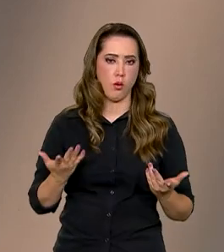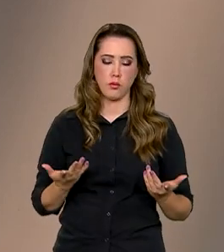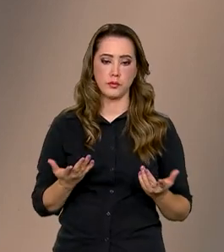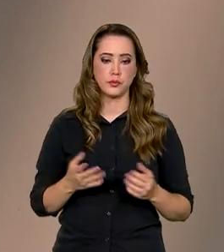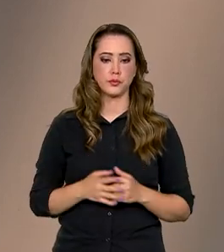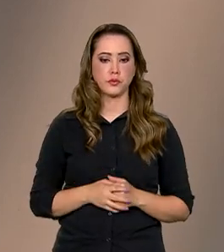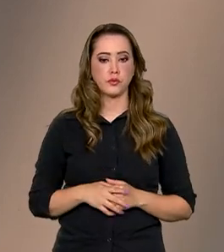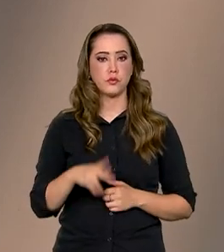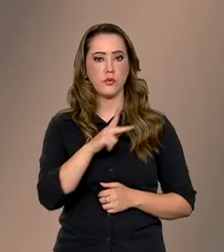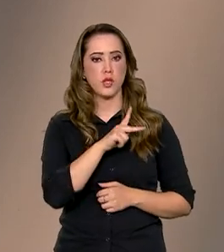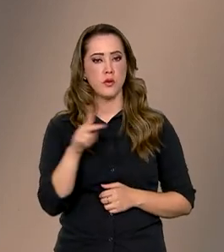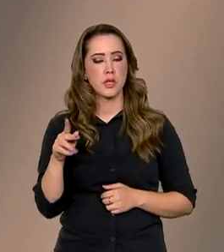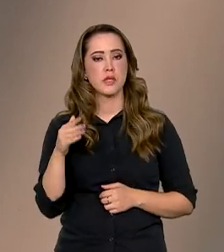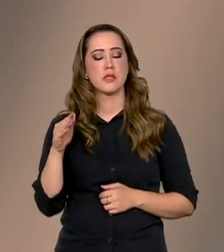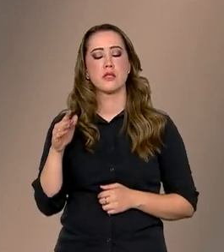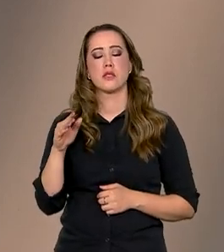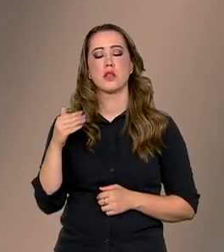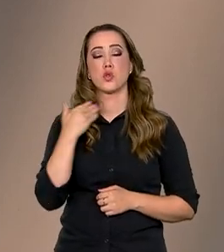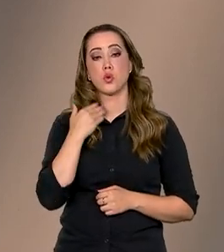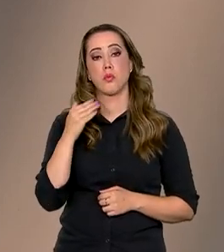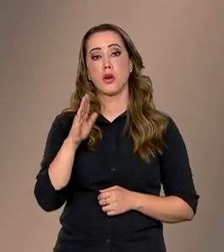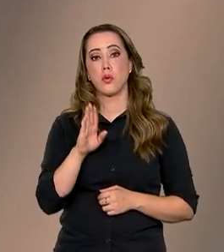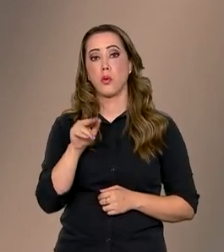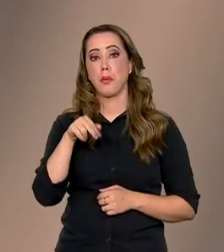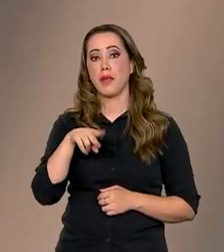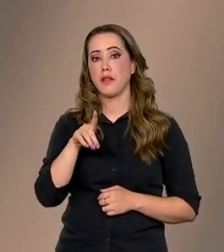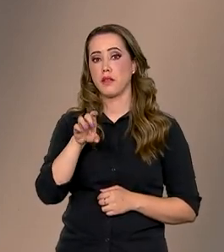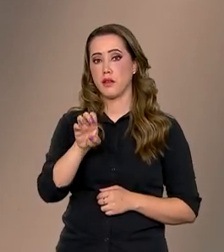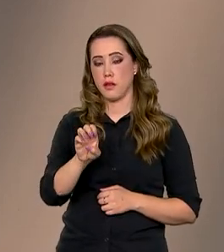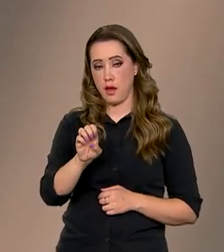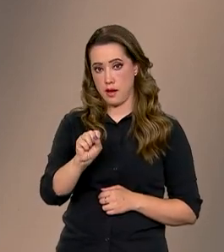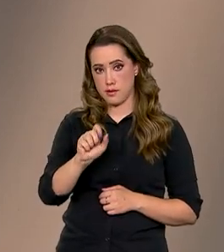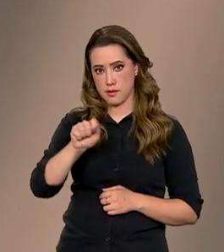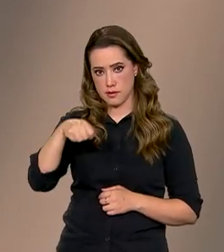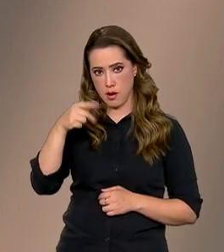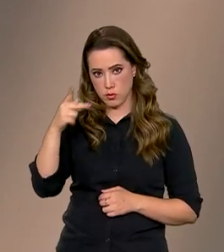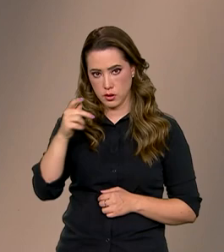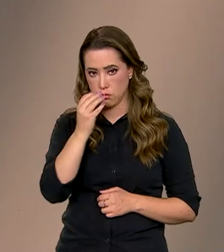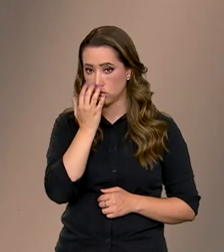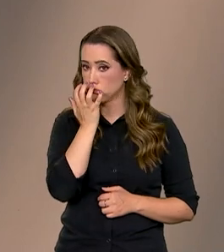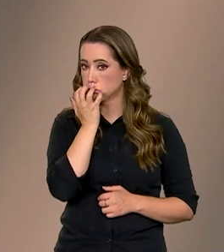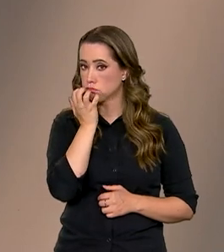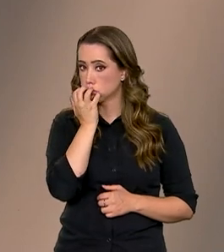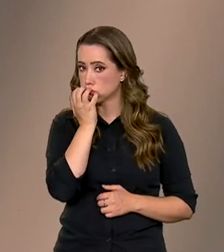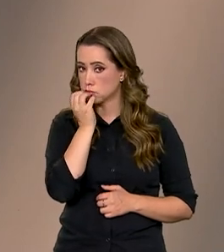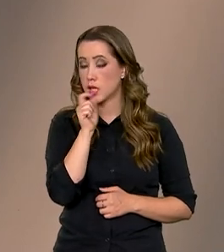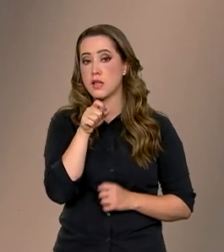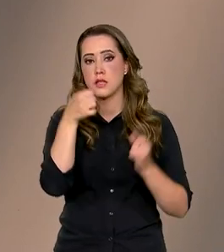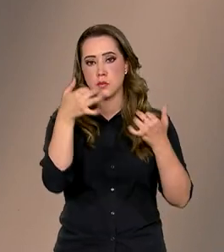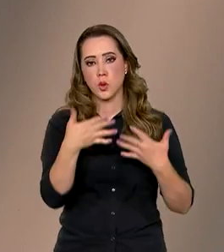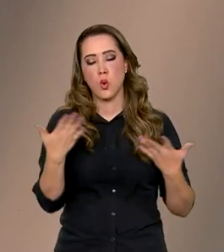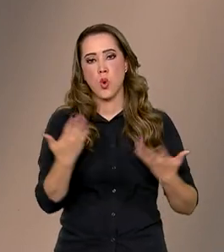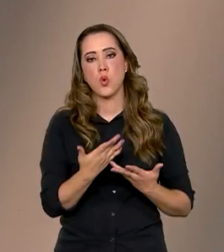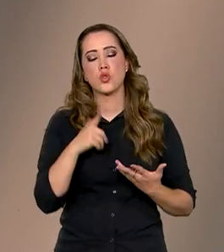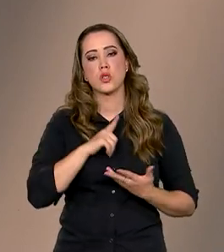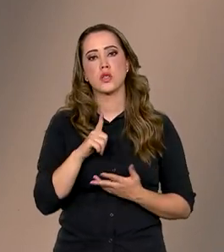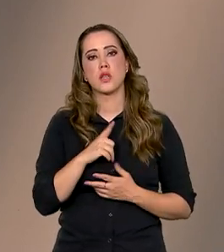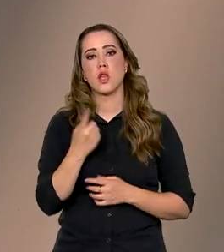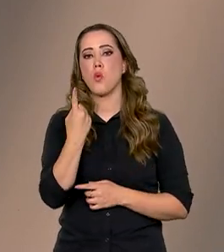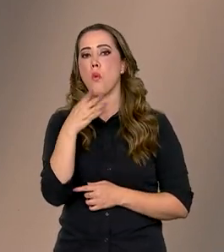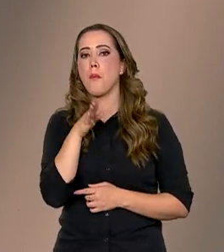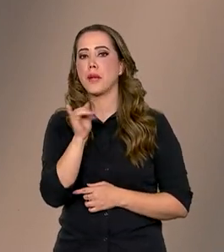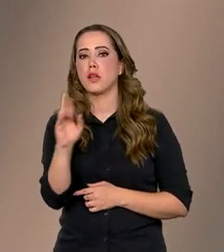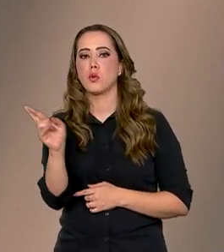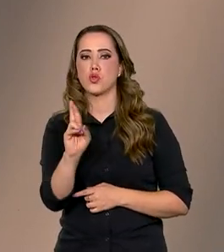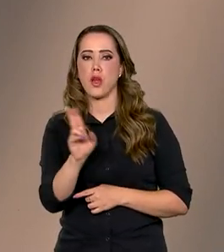O presidente do BNDES, Aloysio Mercadante, detalhou hoje a linha de crédito de R 1 bilhão para ajudar a